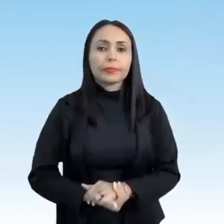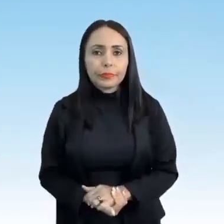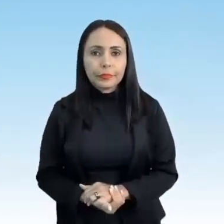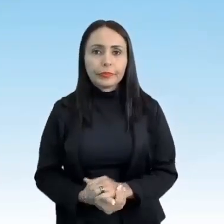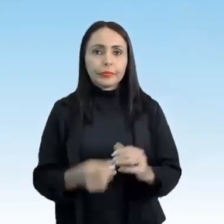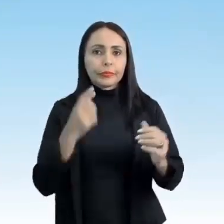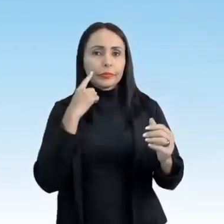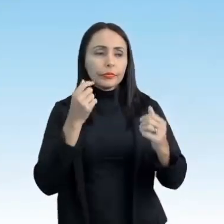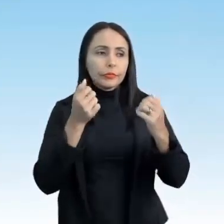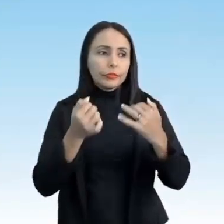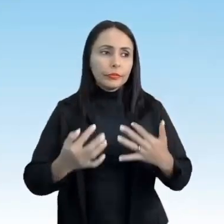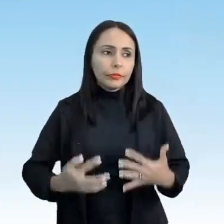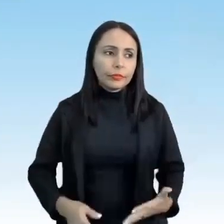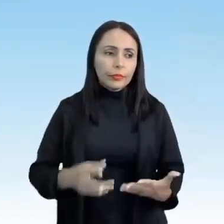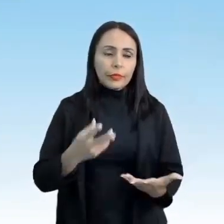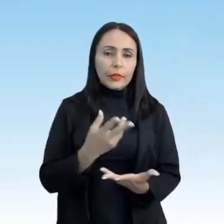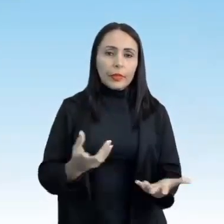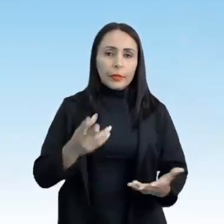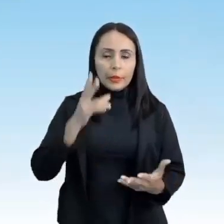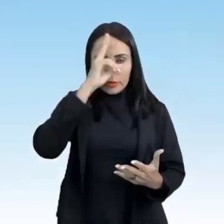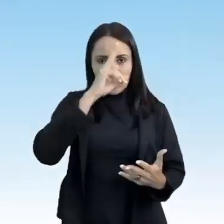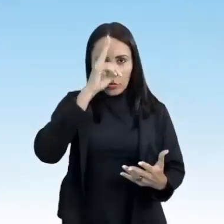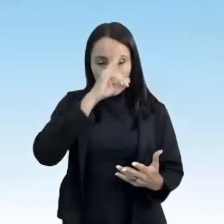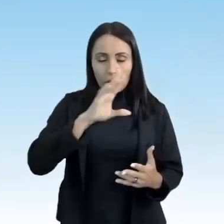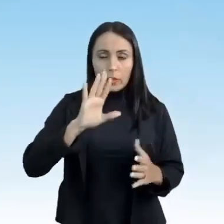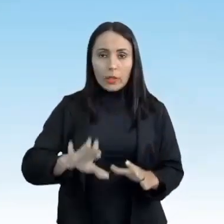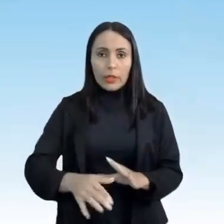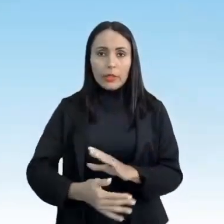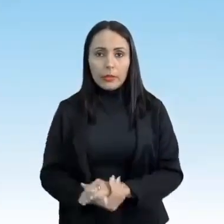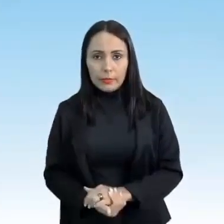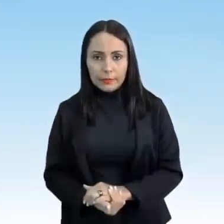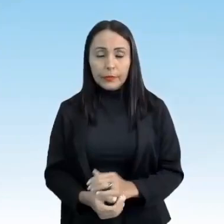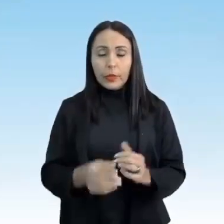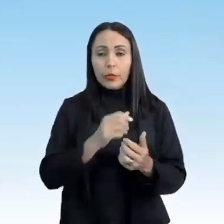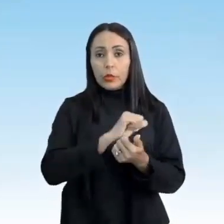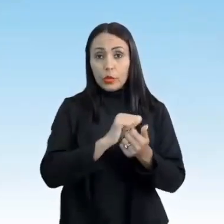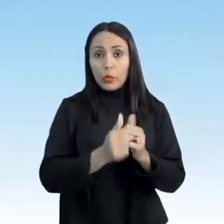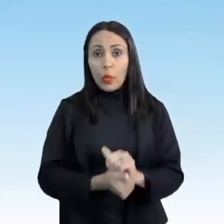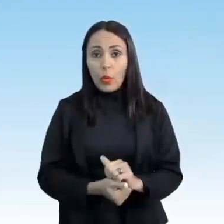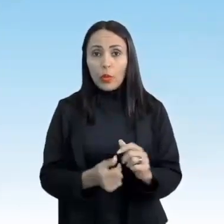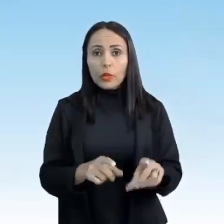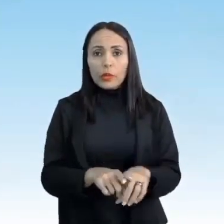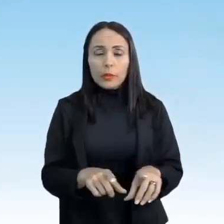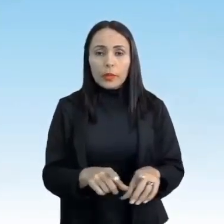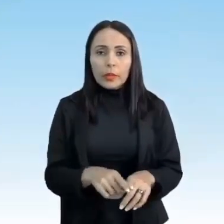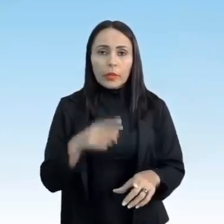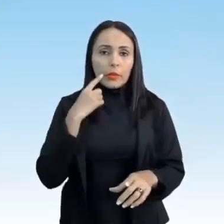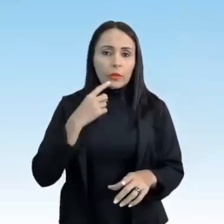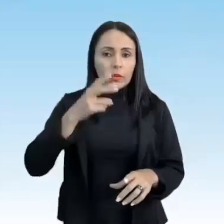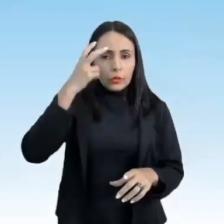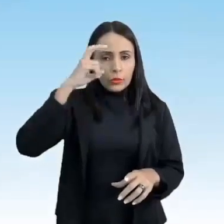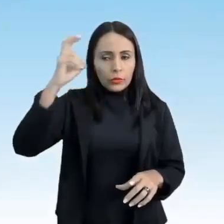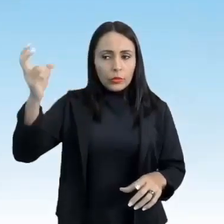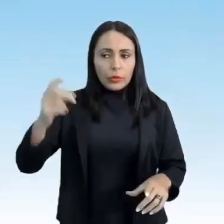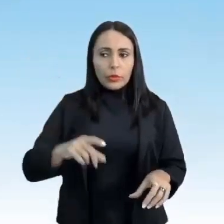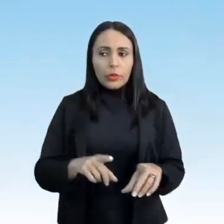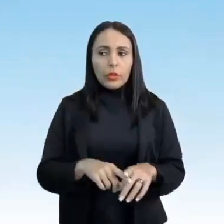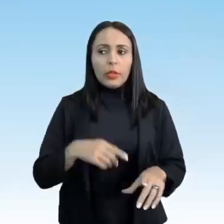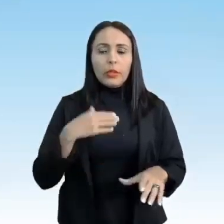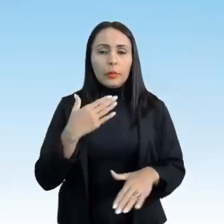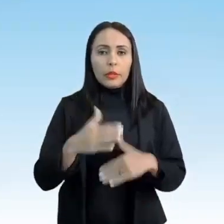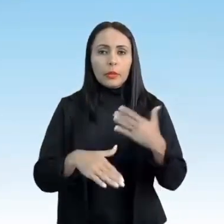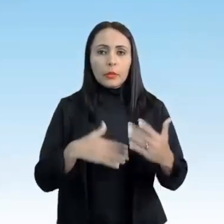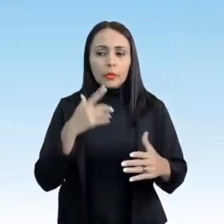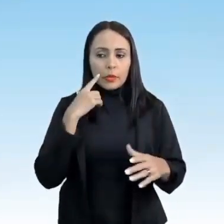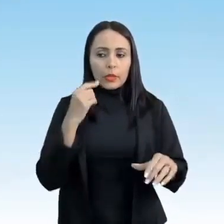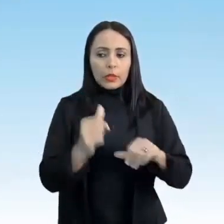pouco da historicidade dos esportes, tá? O esporte, bem como outros elementos da cultura corporal, passou por algumas